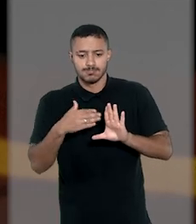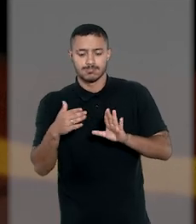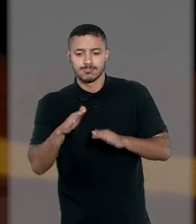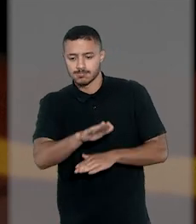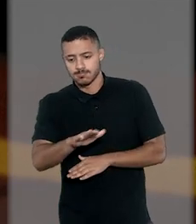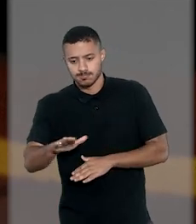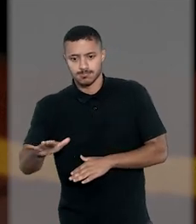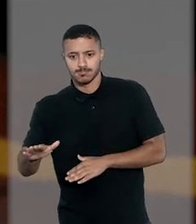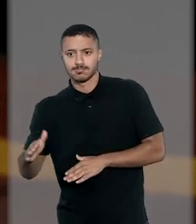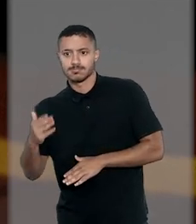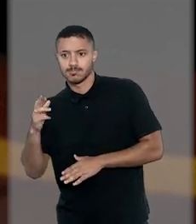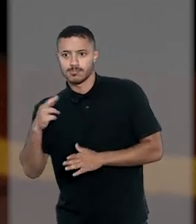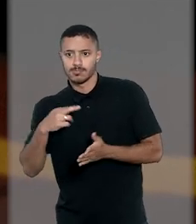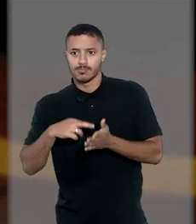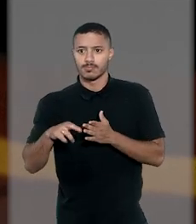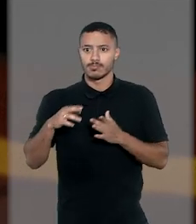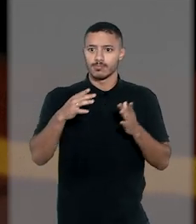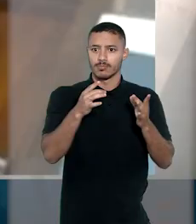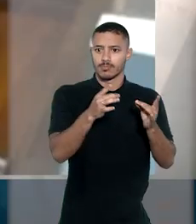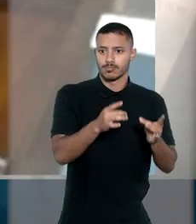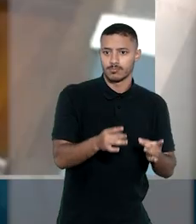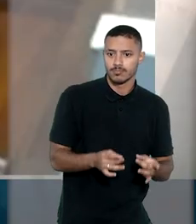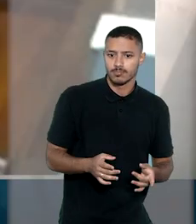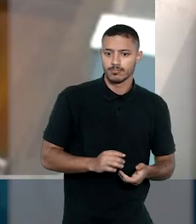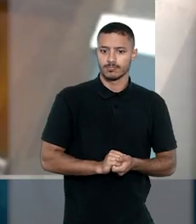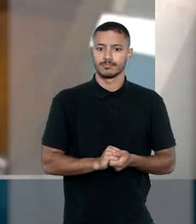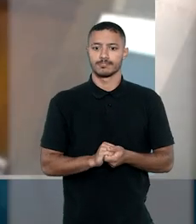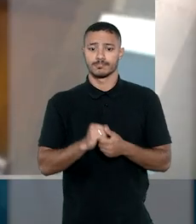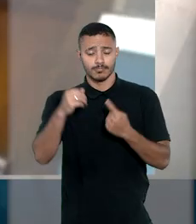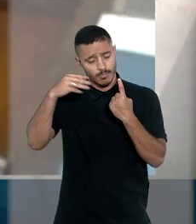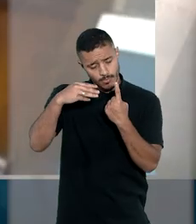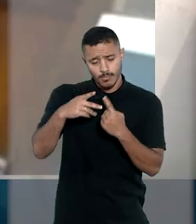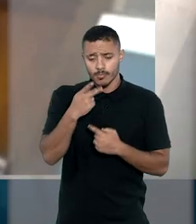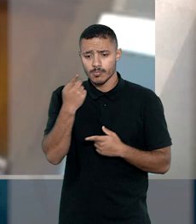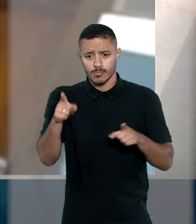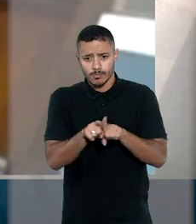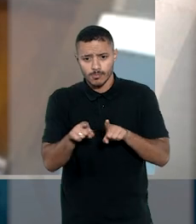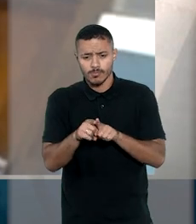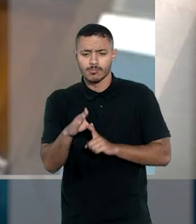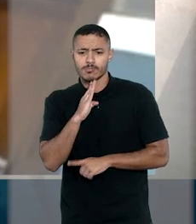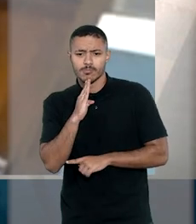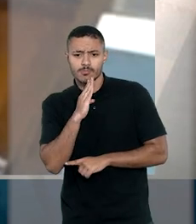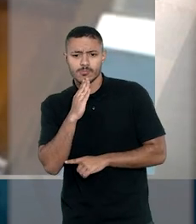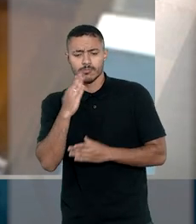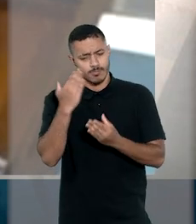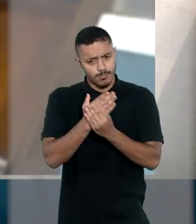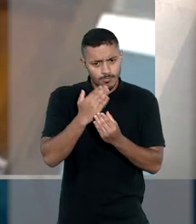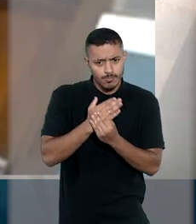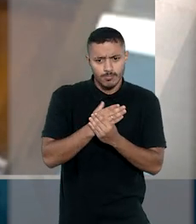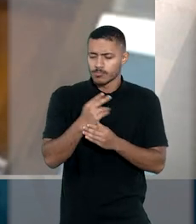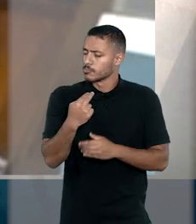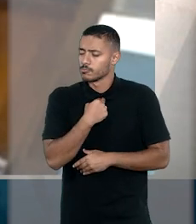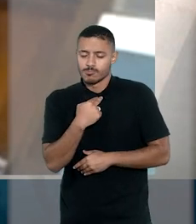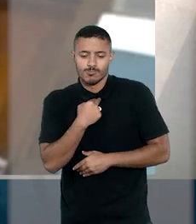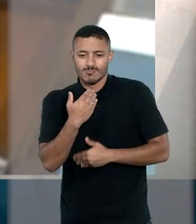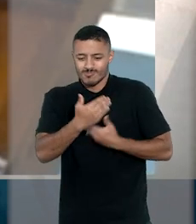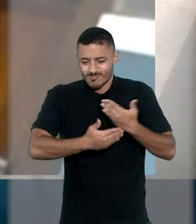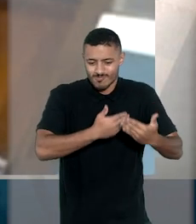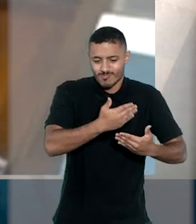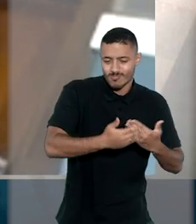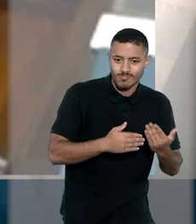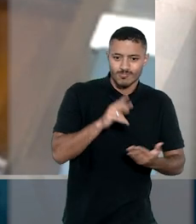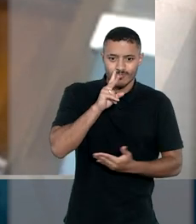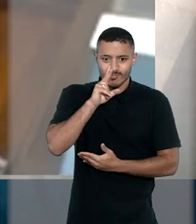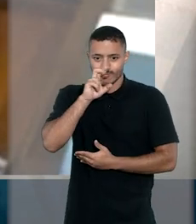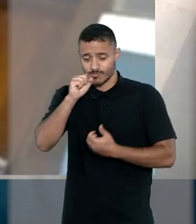domiciliar, mas negaram o pedido de indenização. Em relação ao dano moral, Nancy Andrigui afirmou que os fatos reconhecidos pelo Acórdão Recorrido não